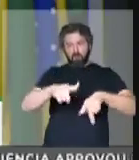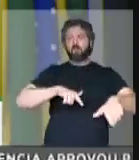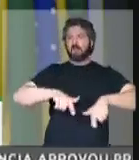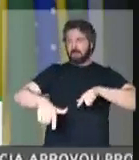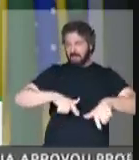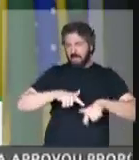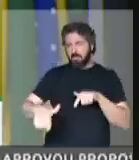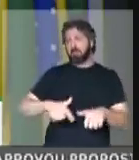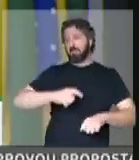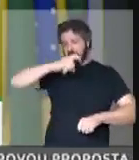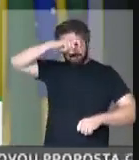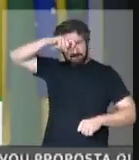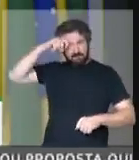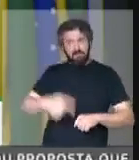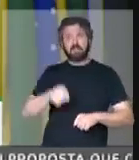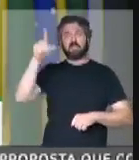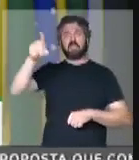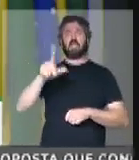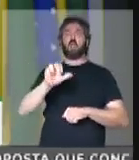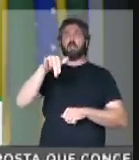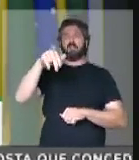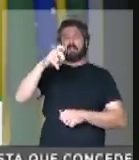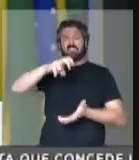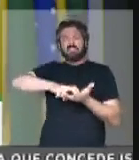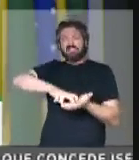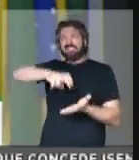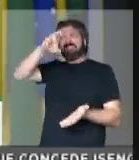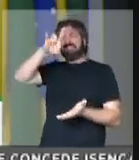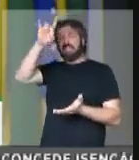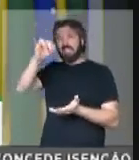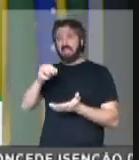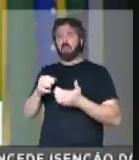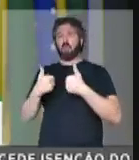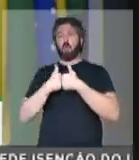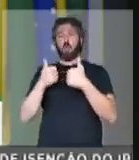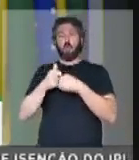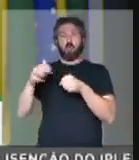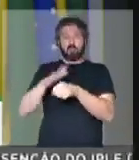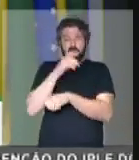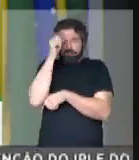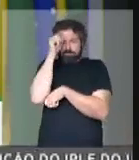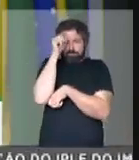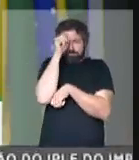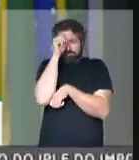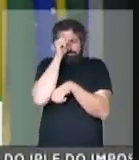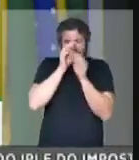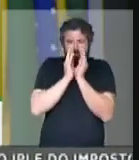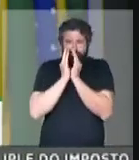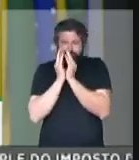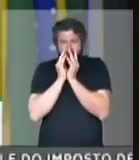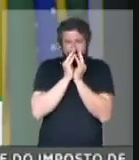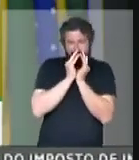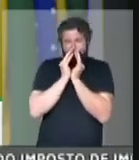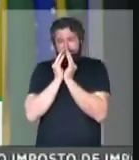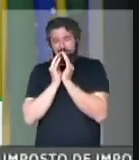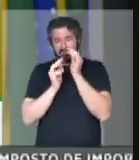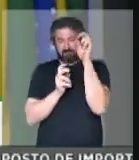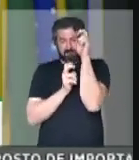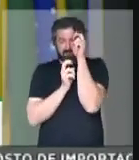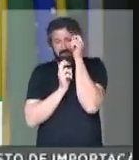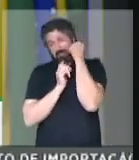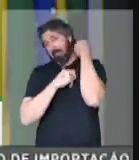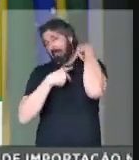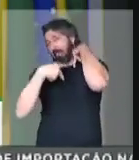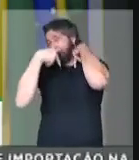trabalhador londrinense, que acorda santo, pega o busão lotado, vai todo mundo em pé, o estima do